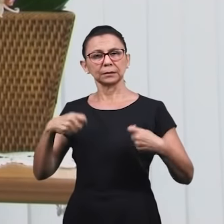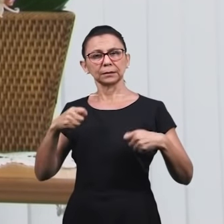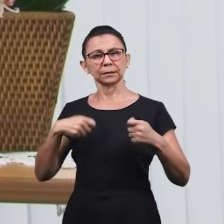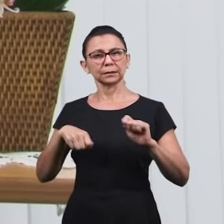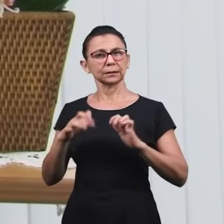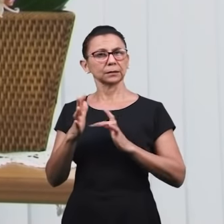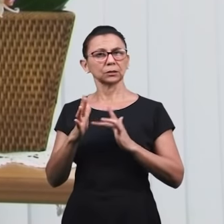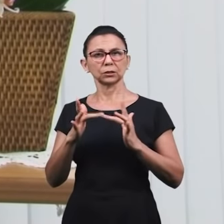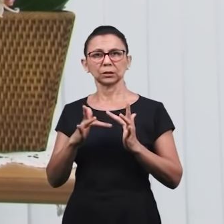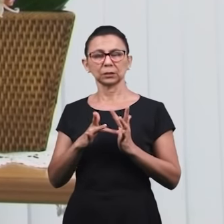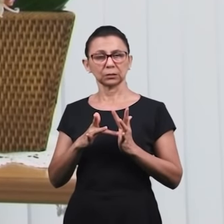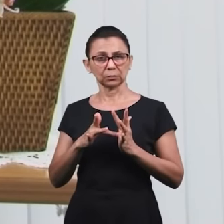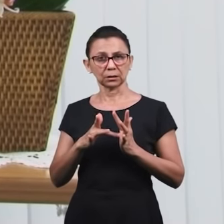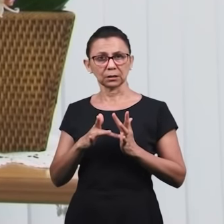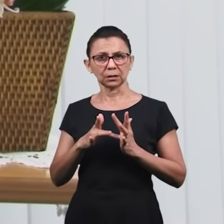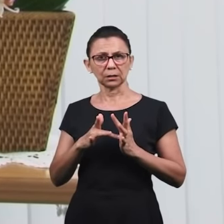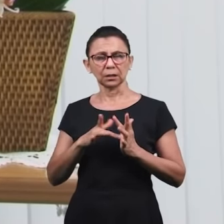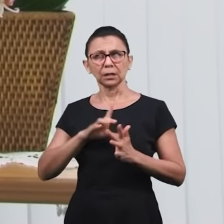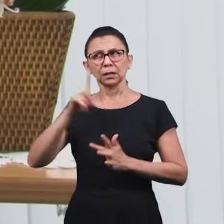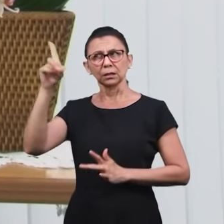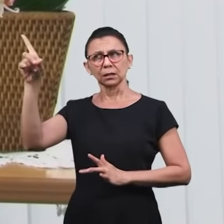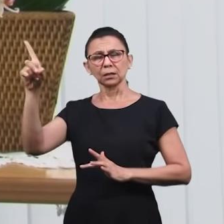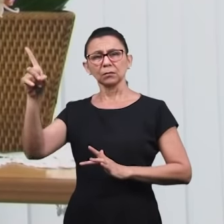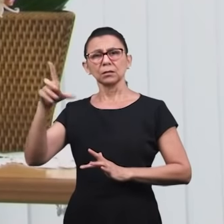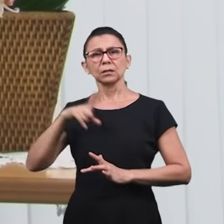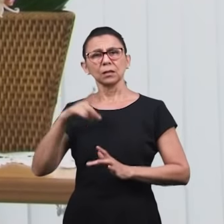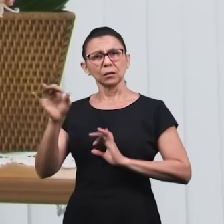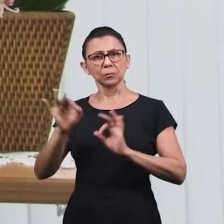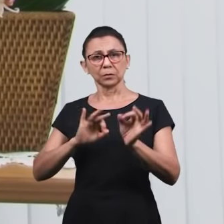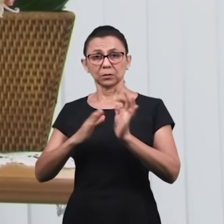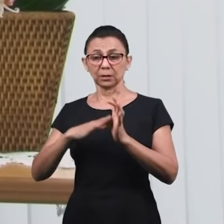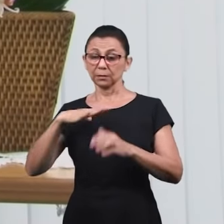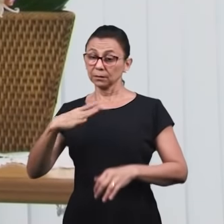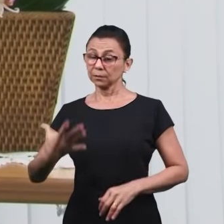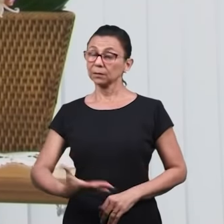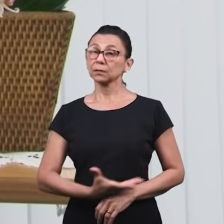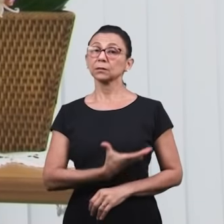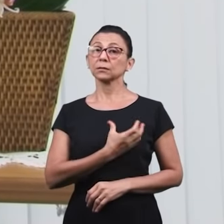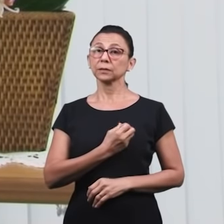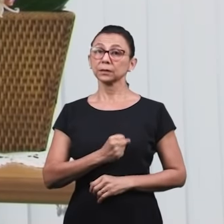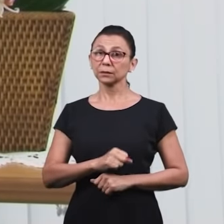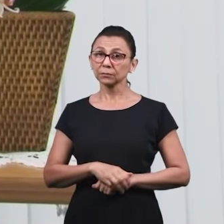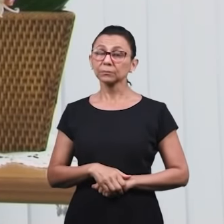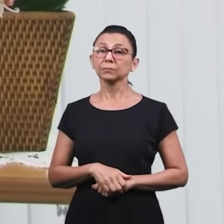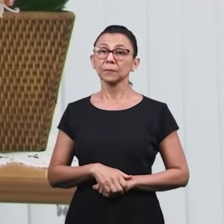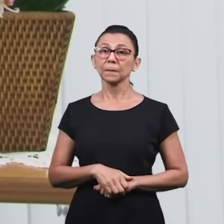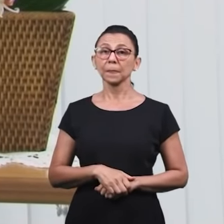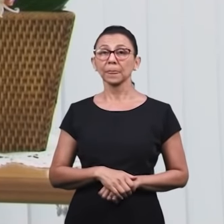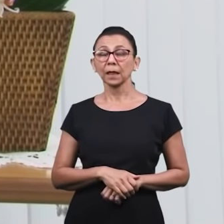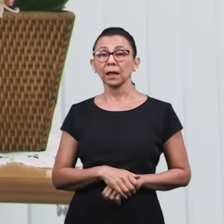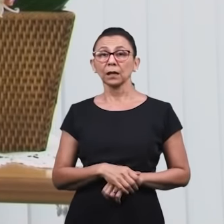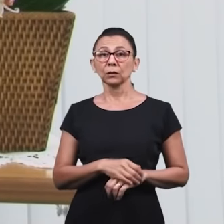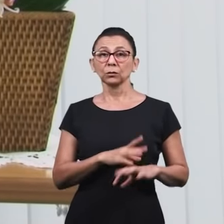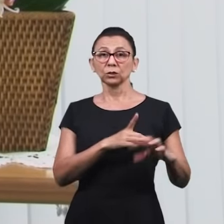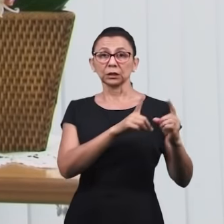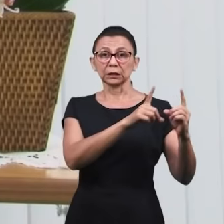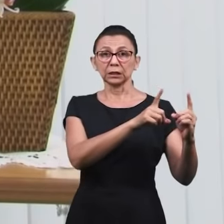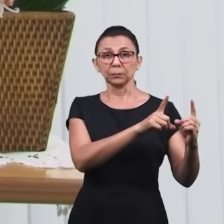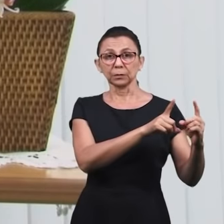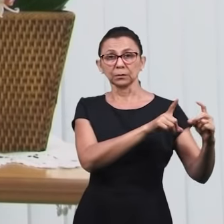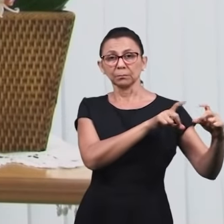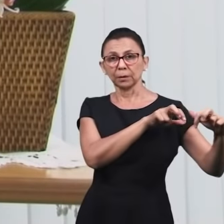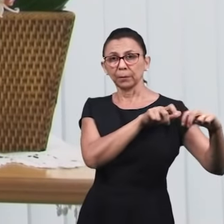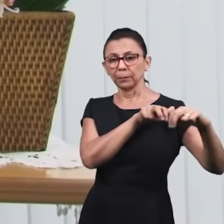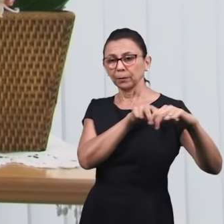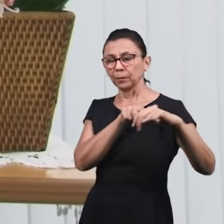da necessidade da alma, fala de um resgate, fala de um projeto que Deus sempre preparou. Quando eles voltaram para